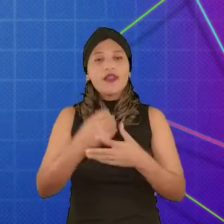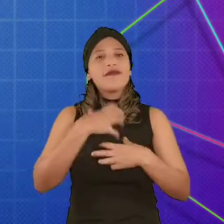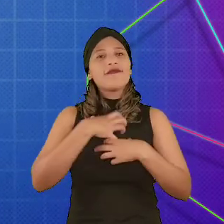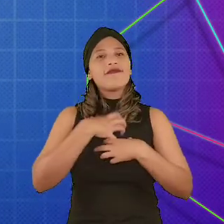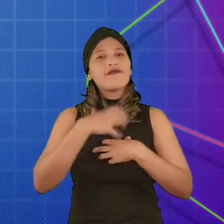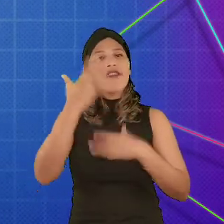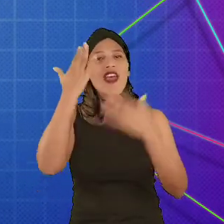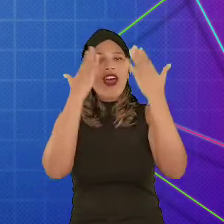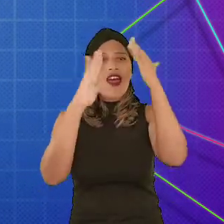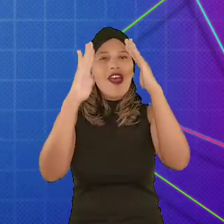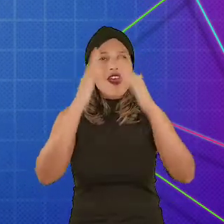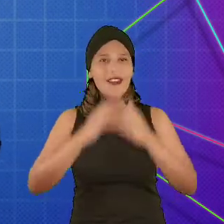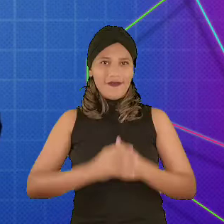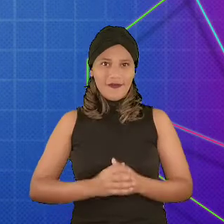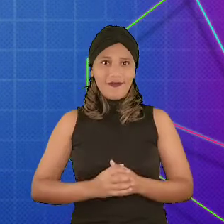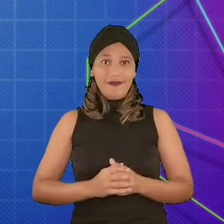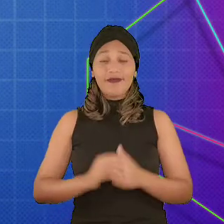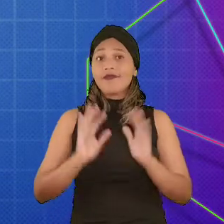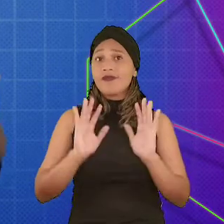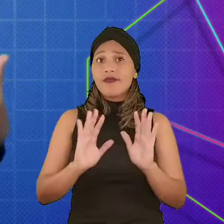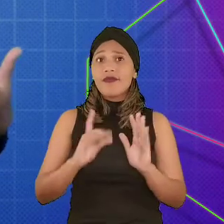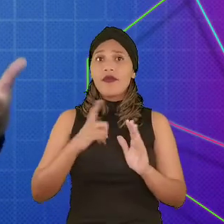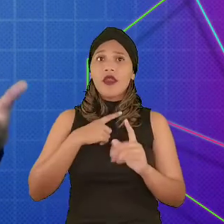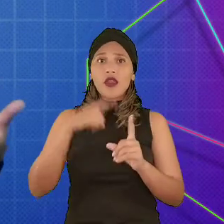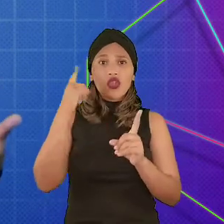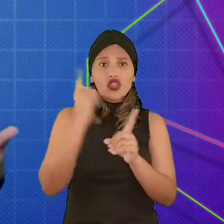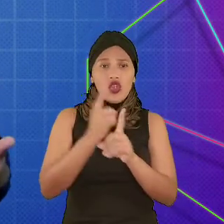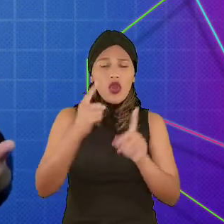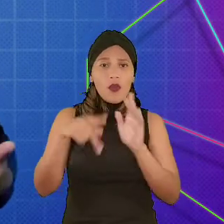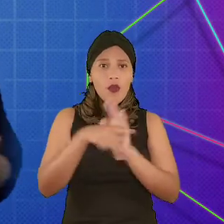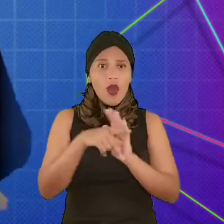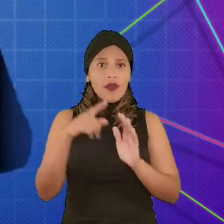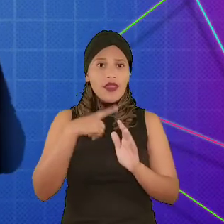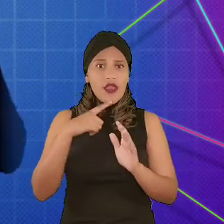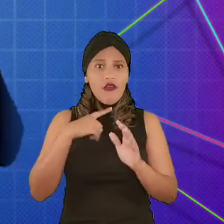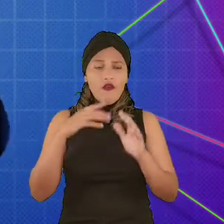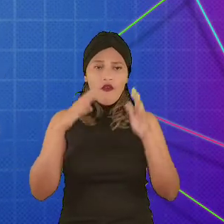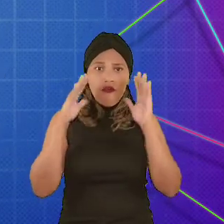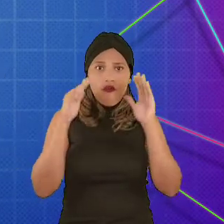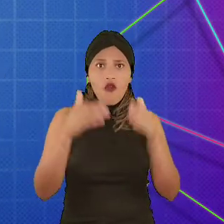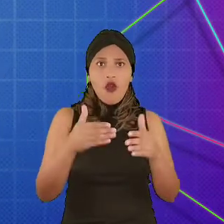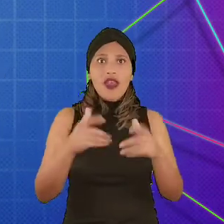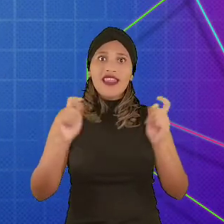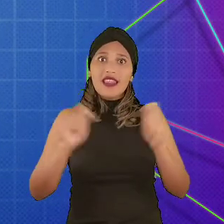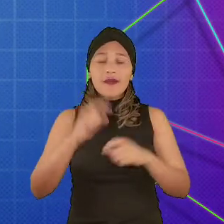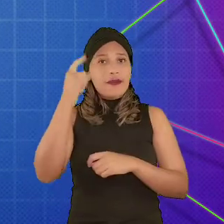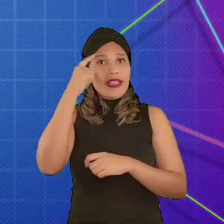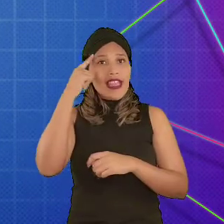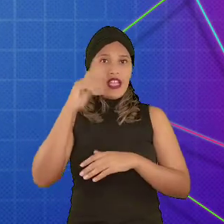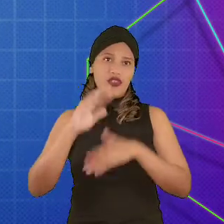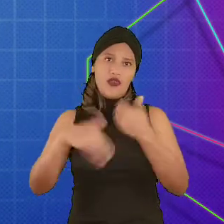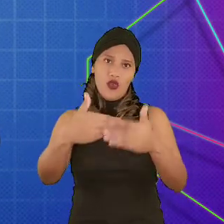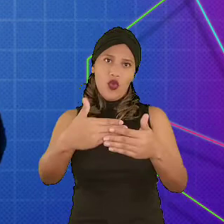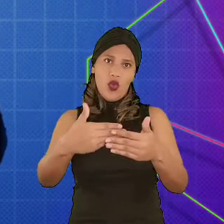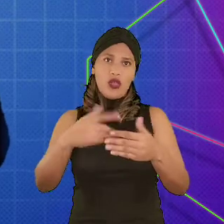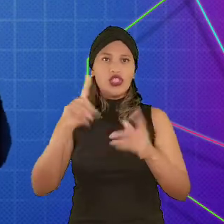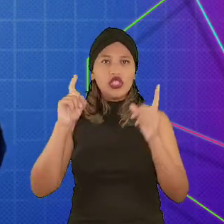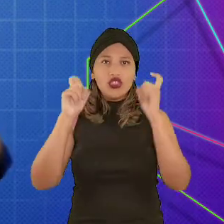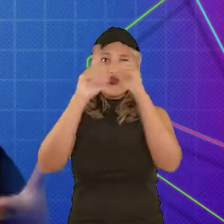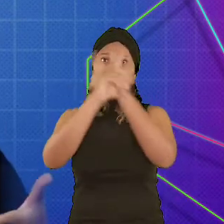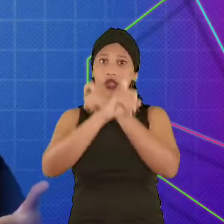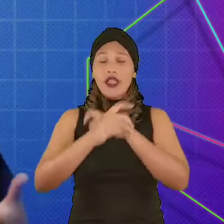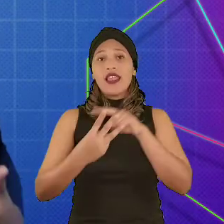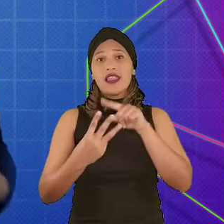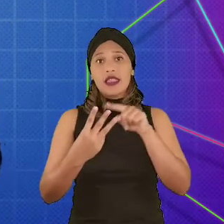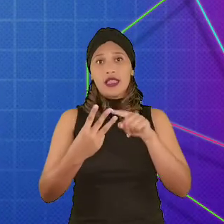mais entretidos. Agora, identificando o seu público-alvo, você pode pensar na escala de dificuldade. Vamos lá!